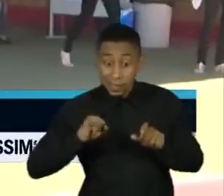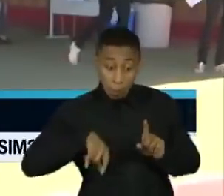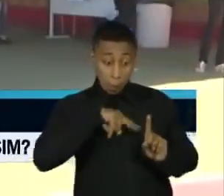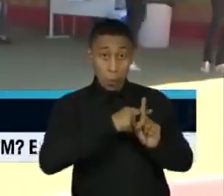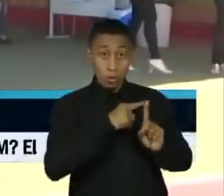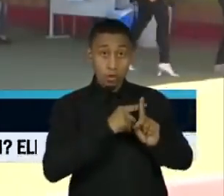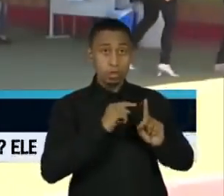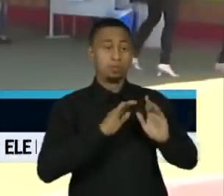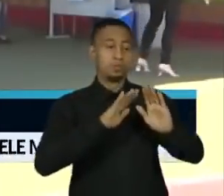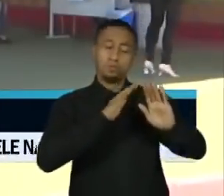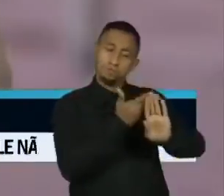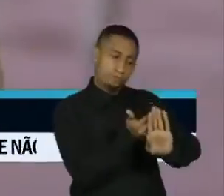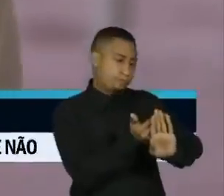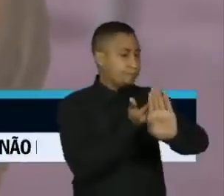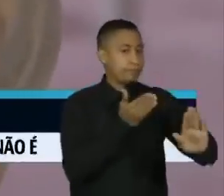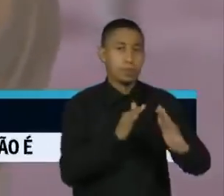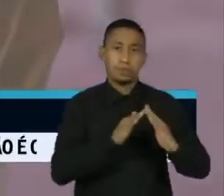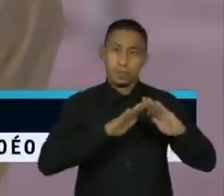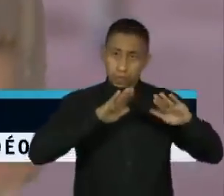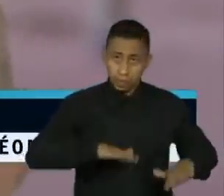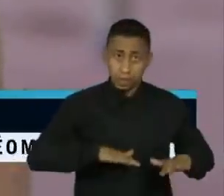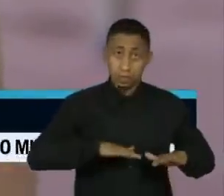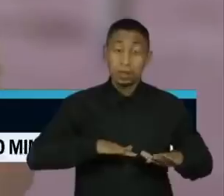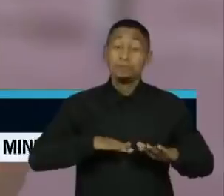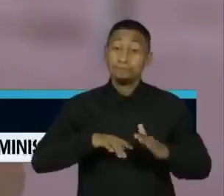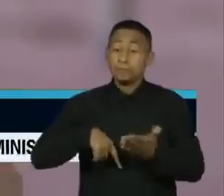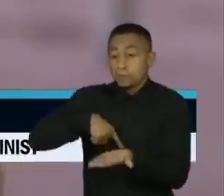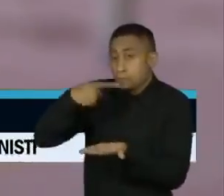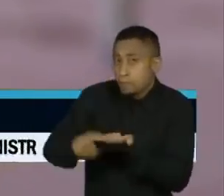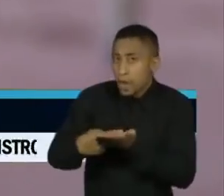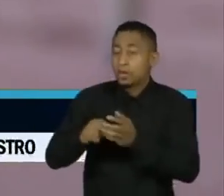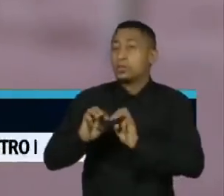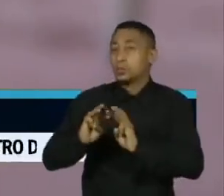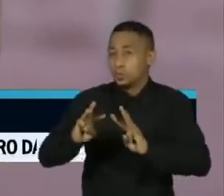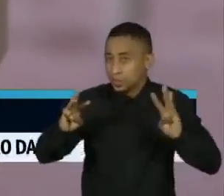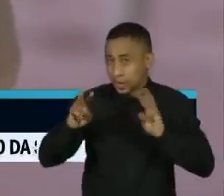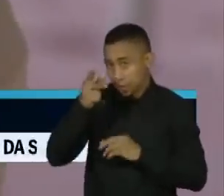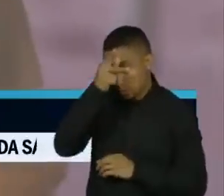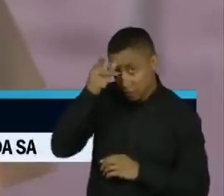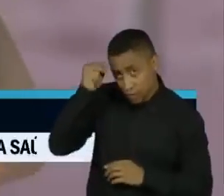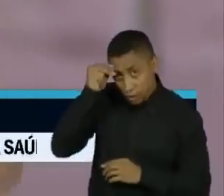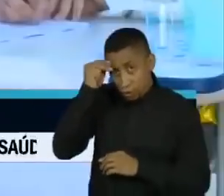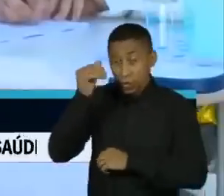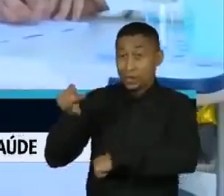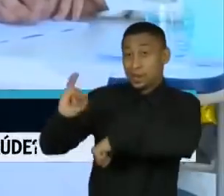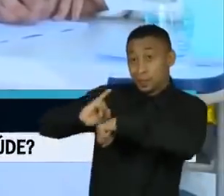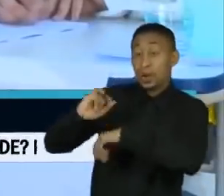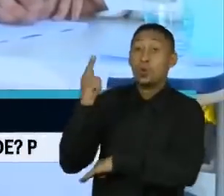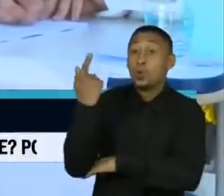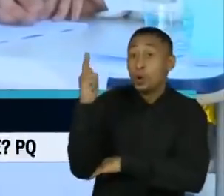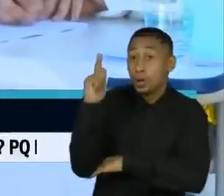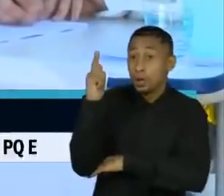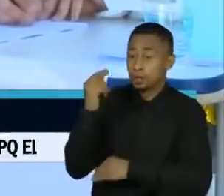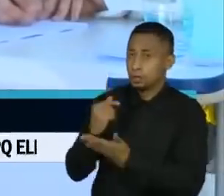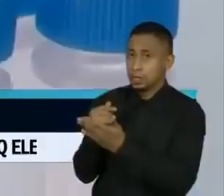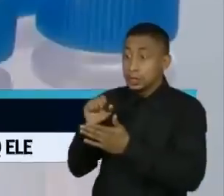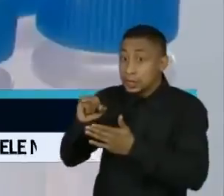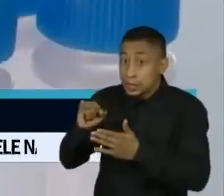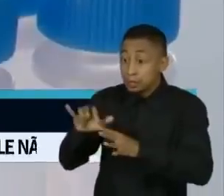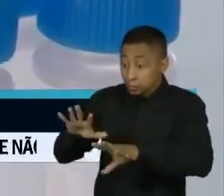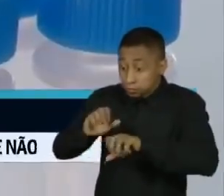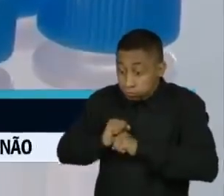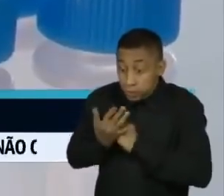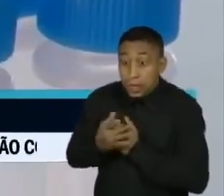orientado a ficar em isolamento social. O agendamento deve ser feito no site da Prefeitura da capital goiana. Quem tiver os sintomas